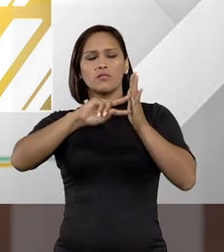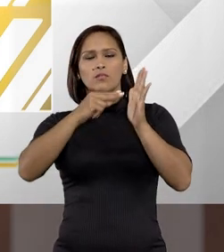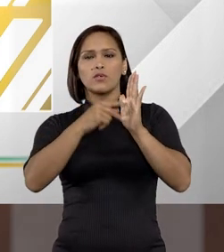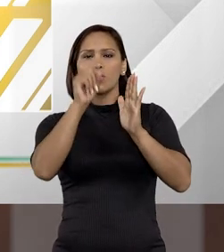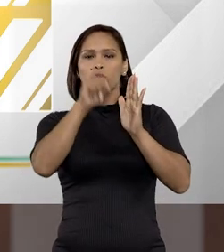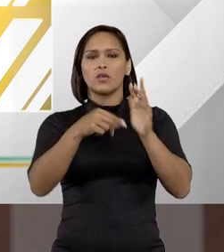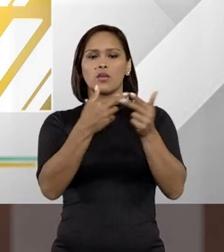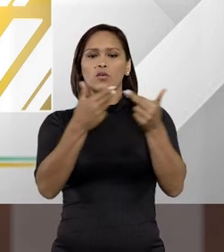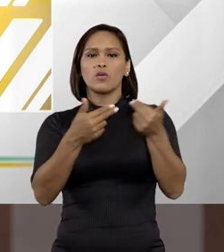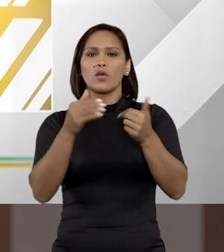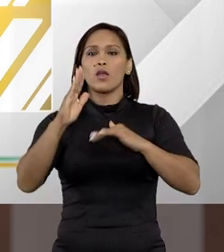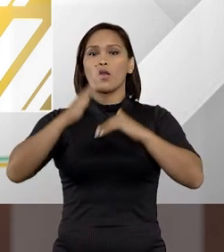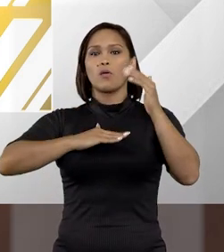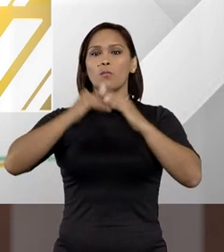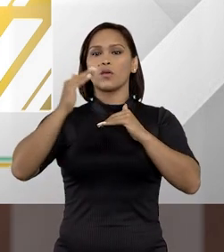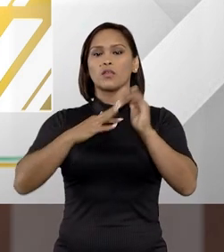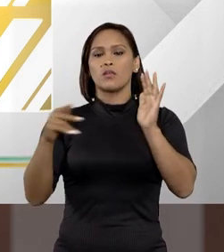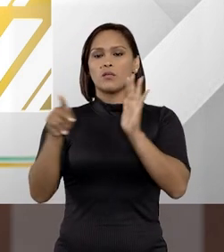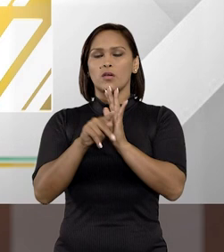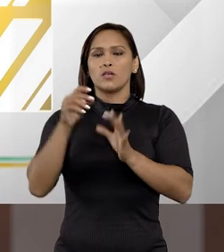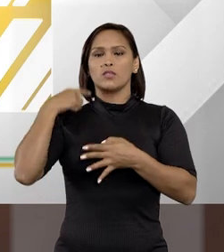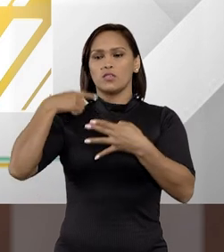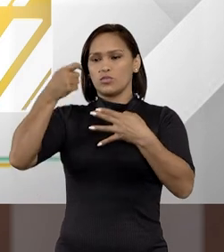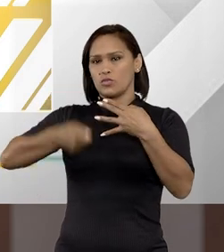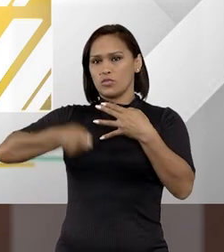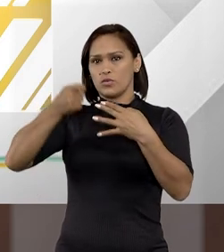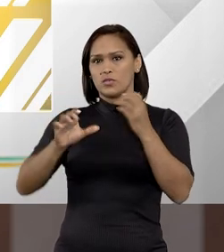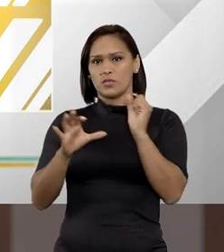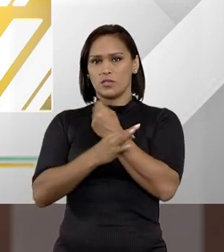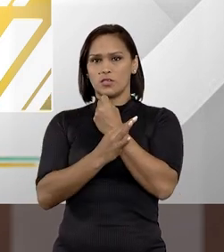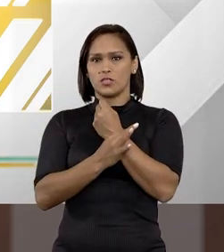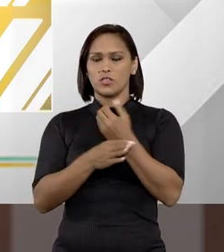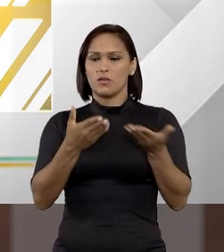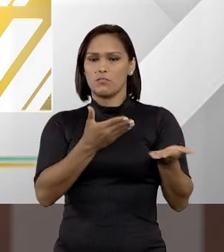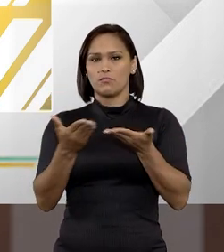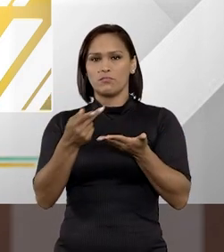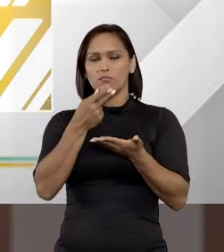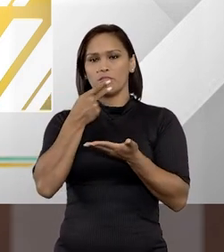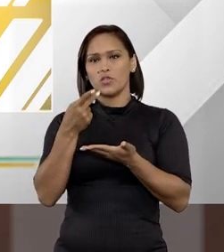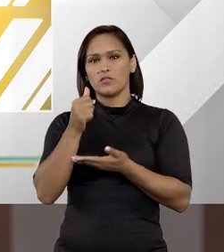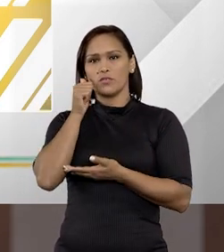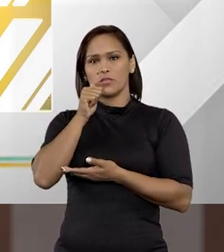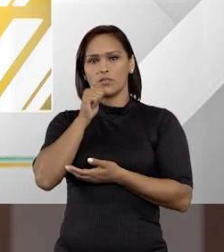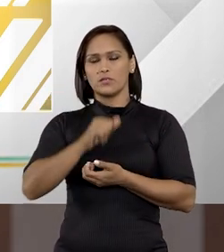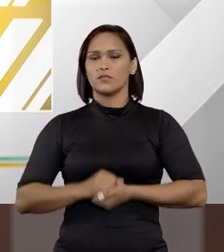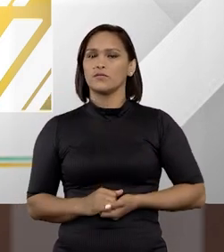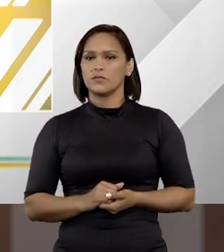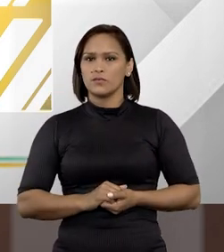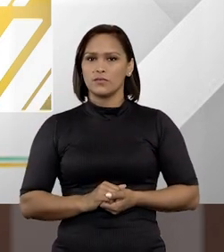figura é essa e quais as competências desse juiz das garantias. Por favor, professor Ilana.